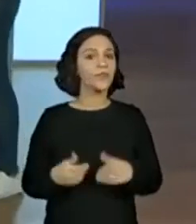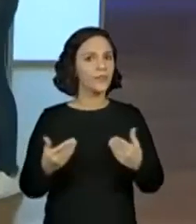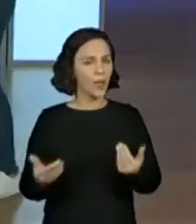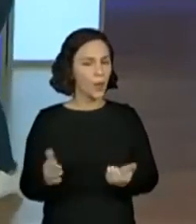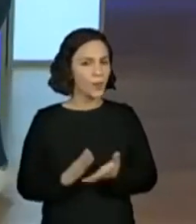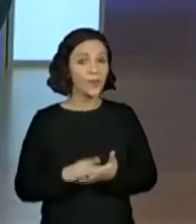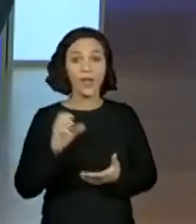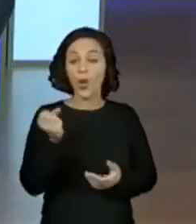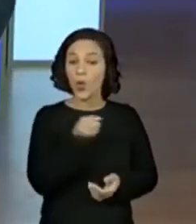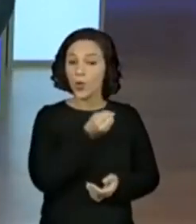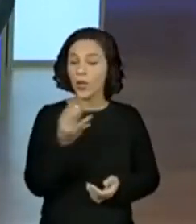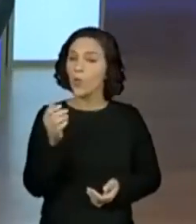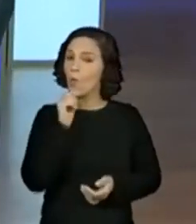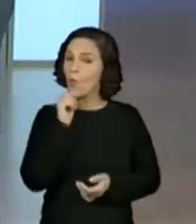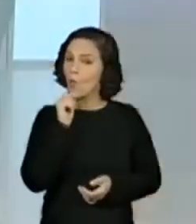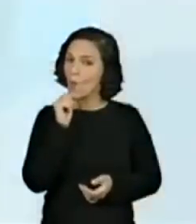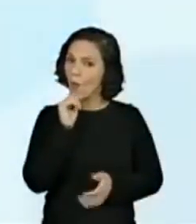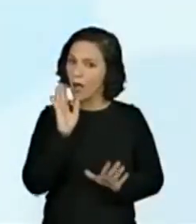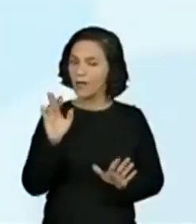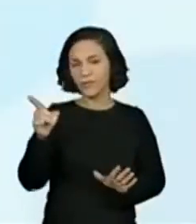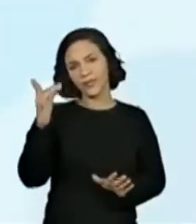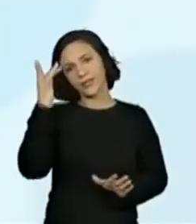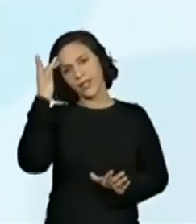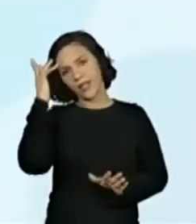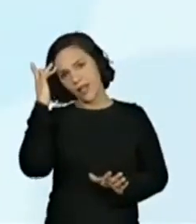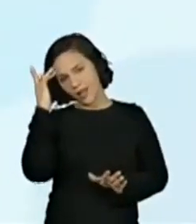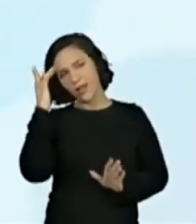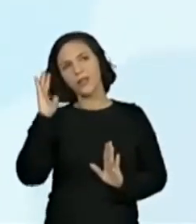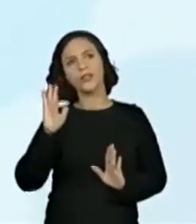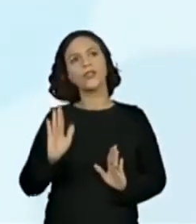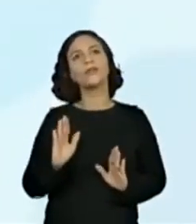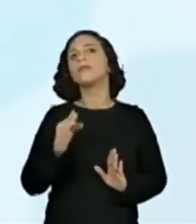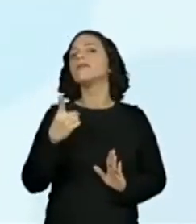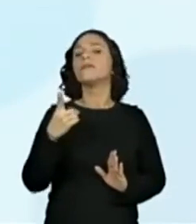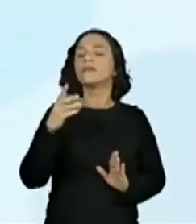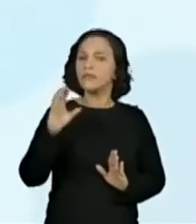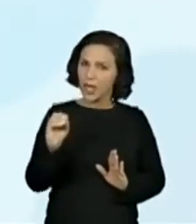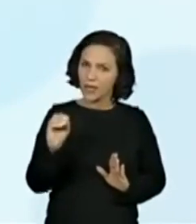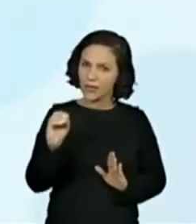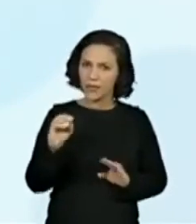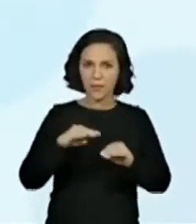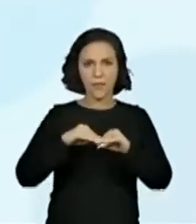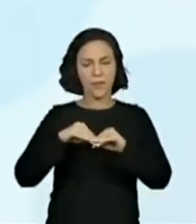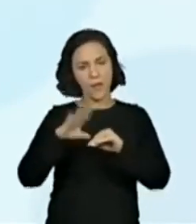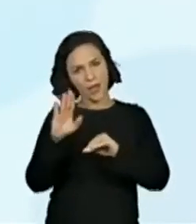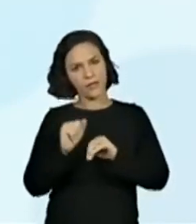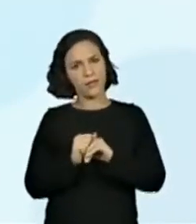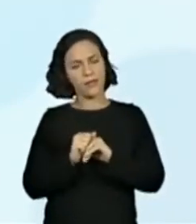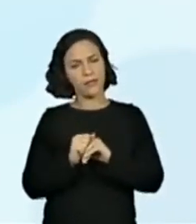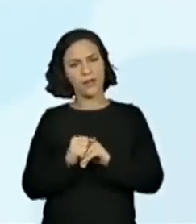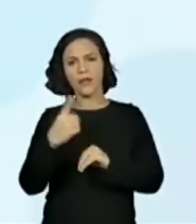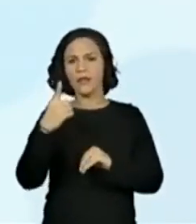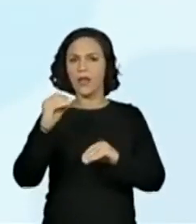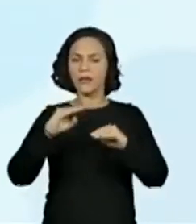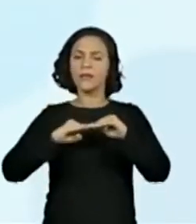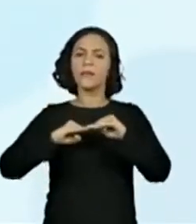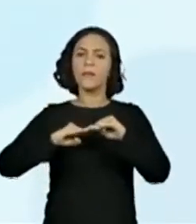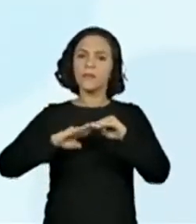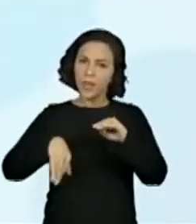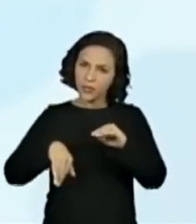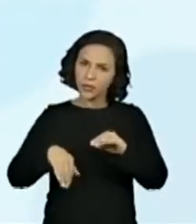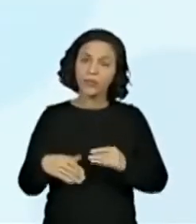Sem contar. Então, você acha que há 10, mais de 10 ou menos de 10?